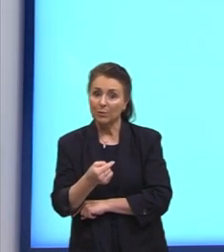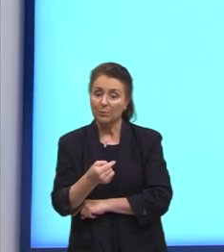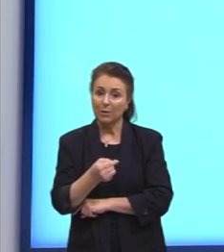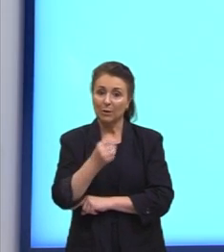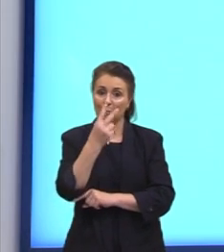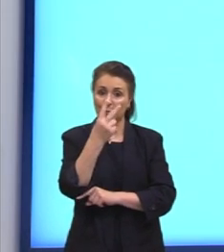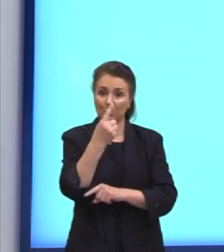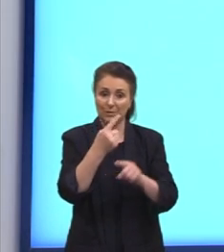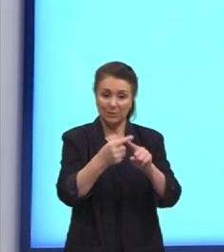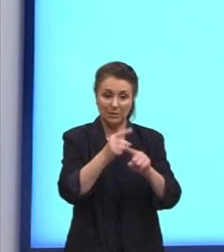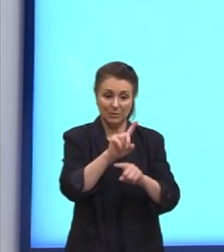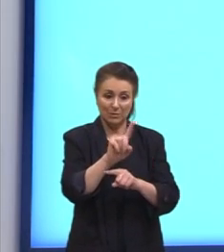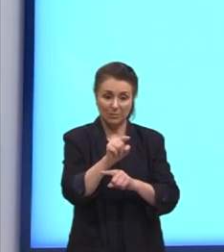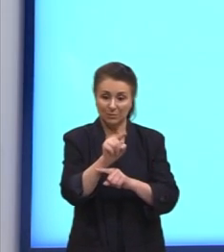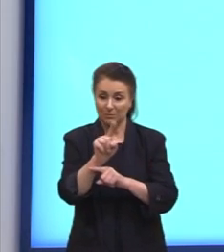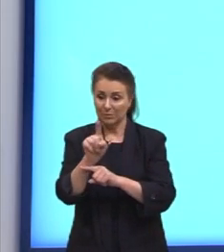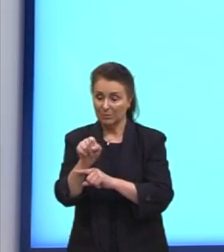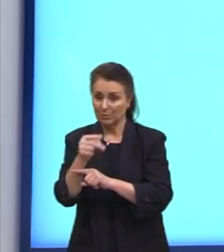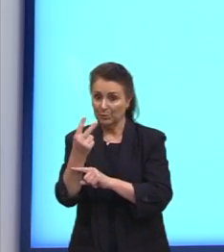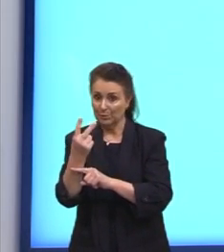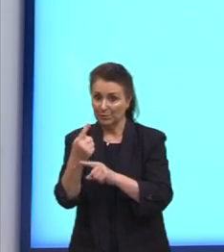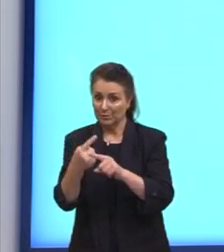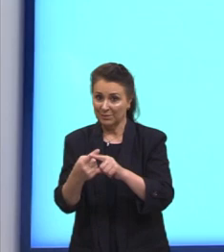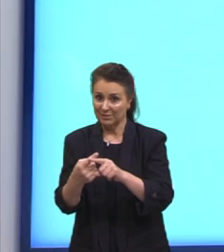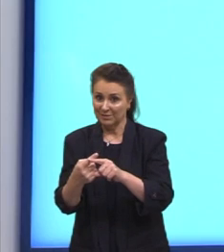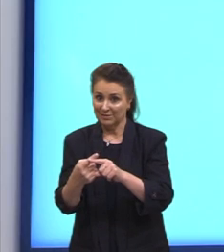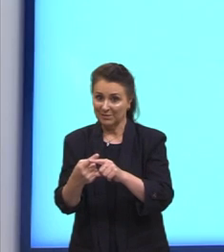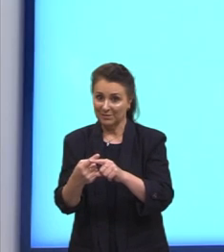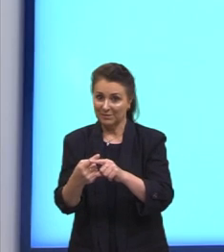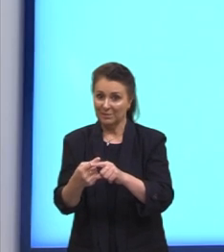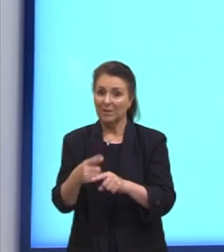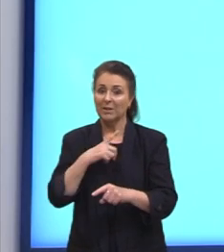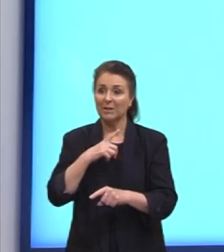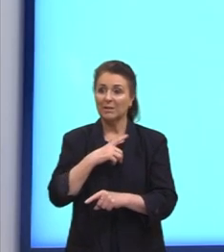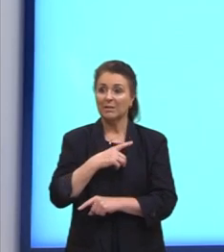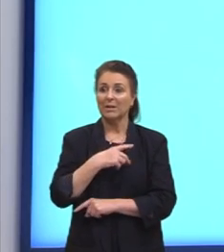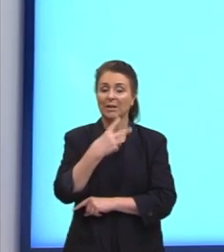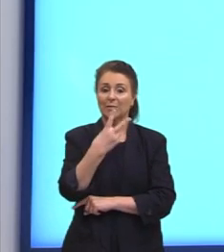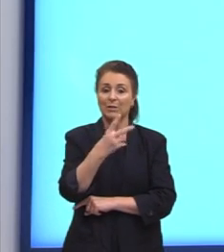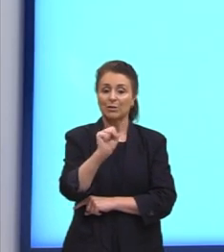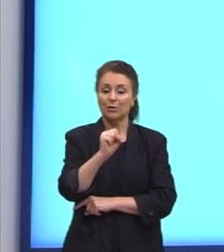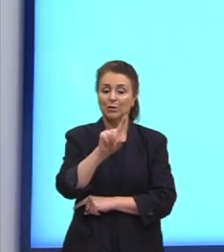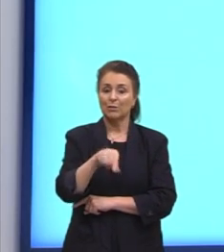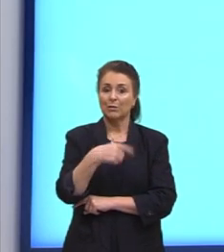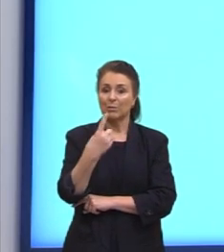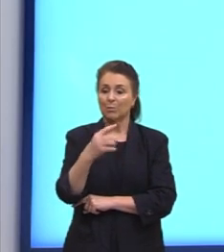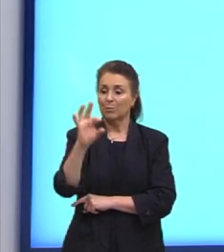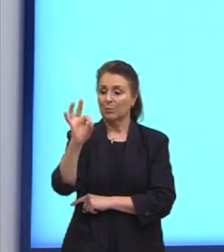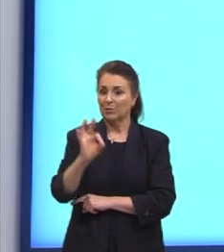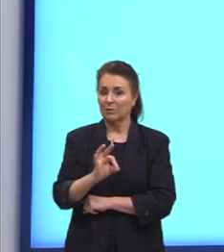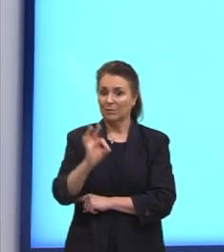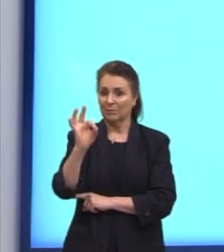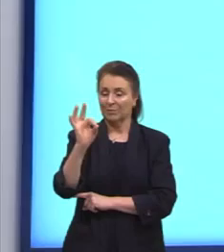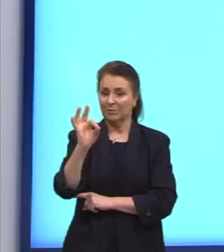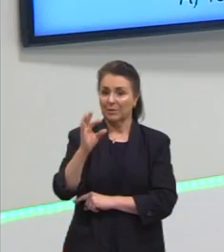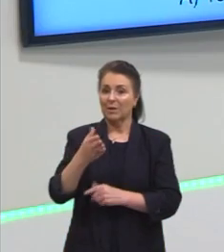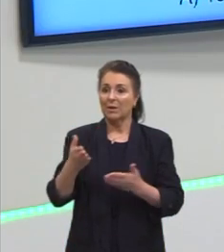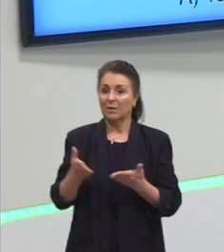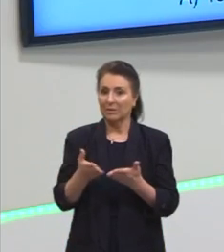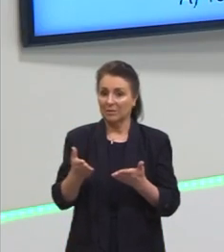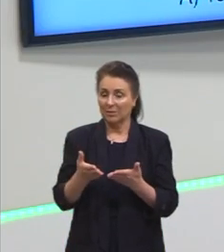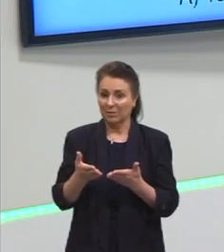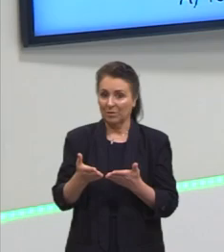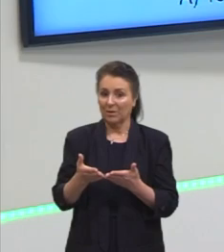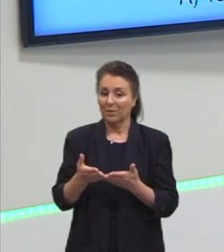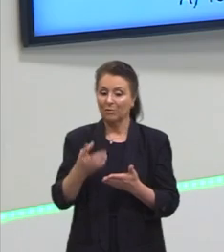casinhas para a direita. E aí nós teríamos 28,1%. Agora sim, lá